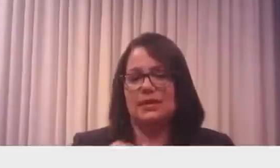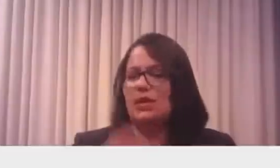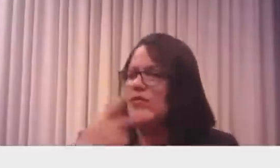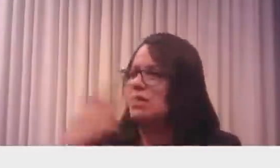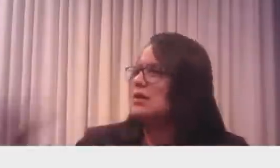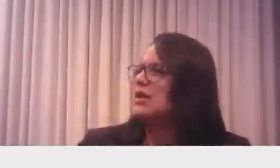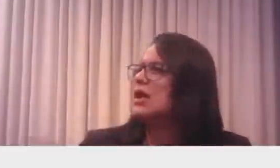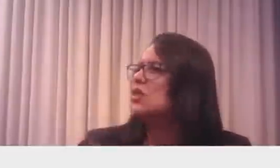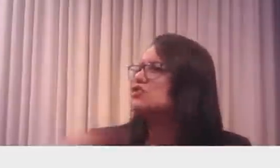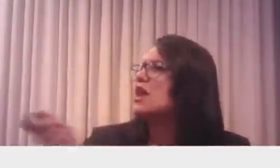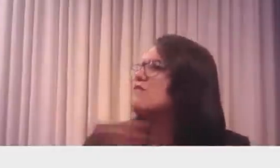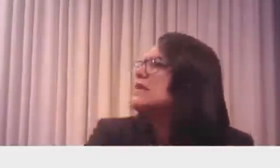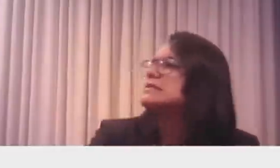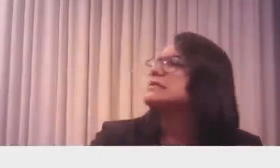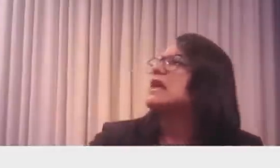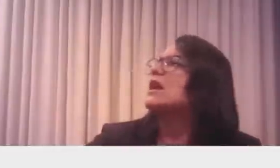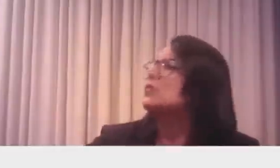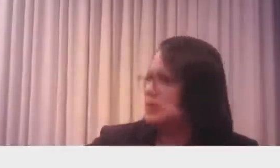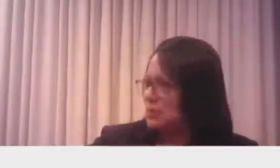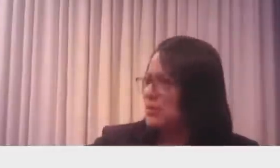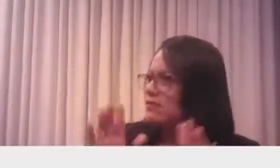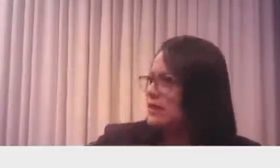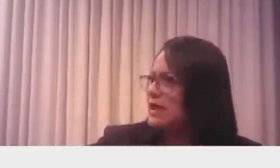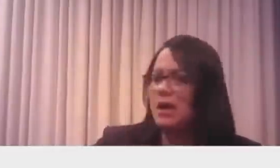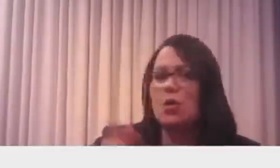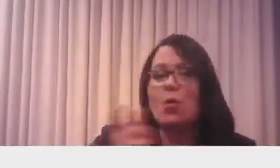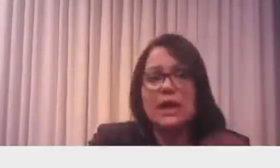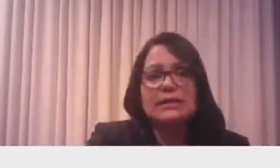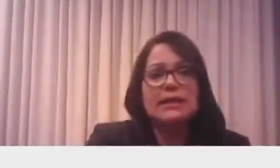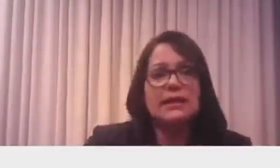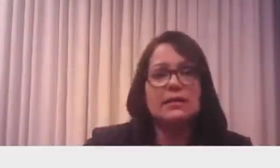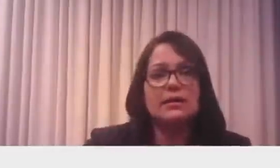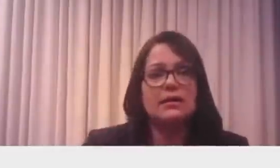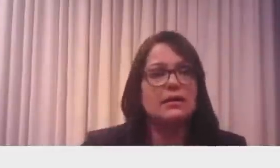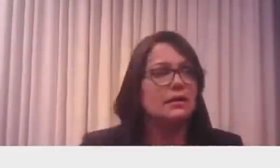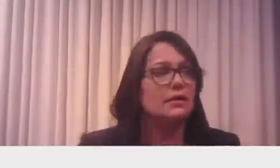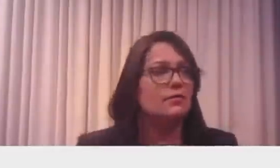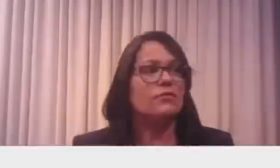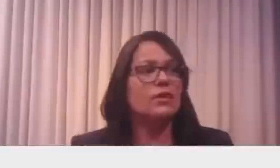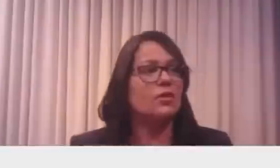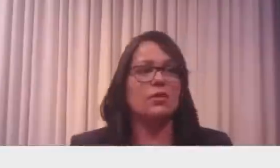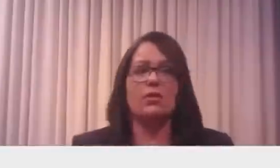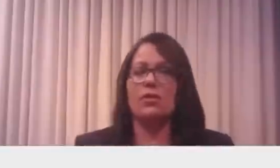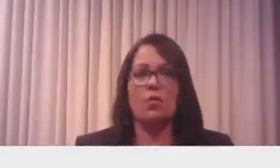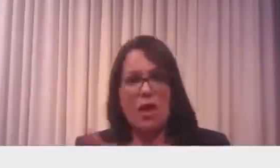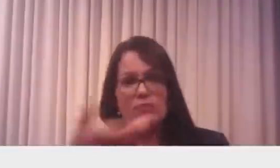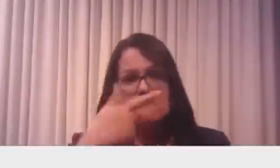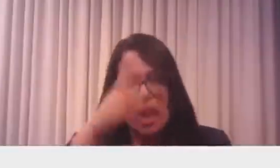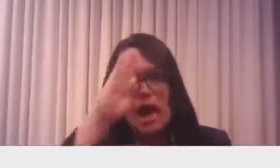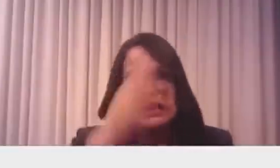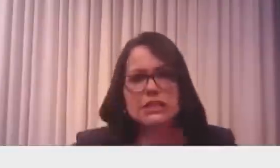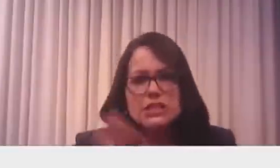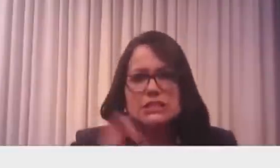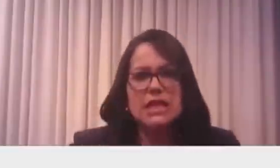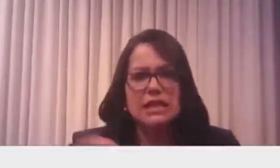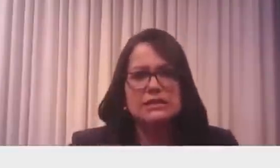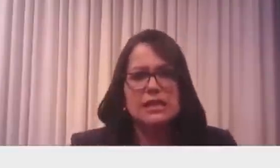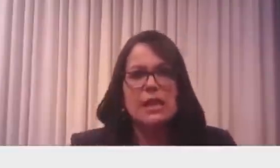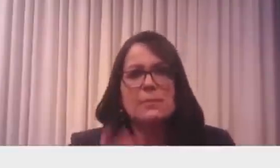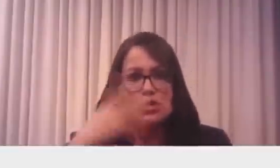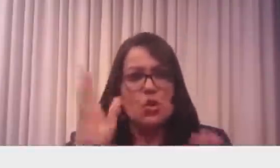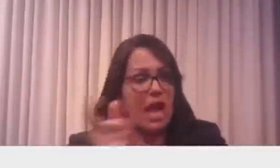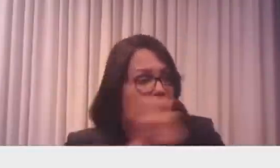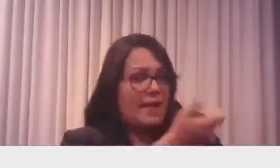vacinado em feira e quarentena? Até quem está vacinado? Ué, vocês não acreditam na ciência? Não acreditam na vacina?